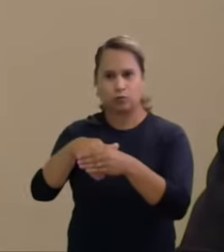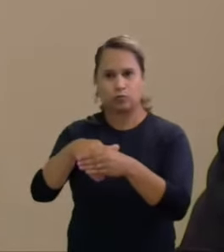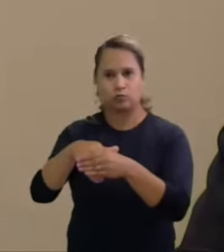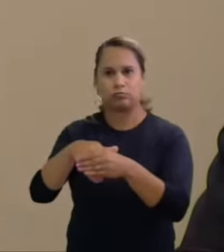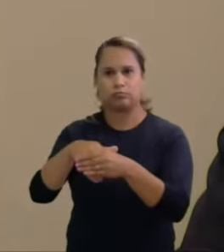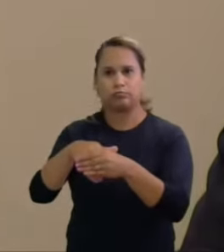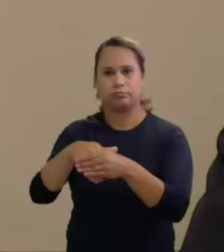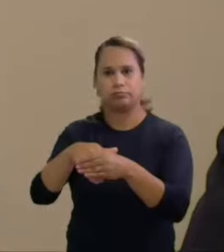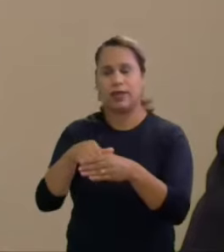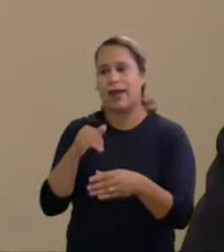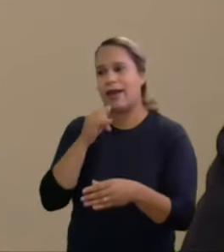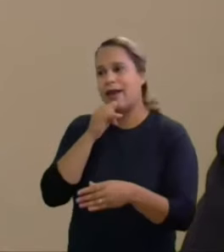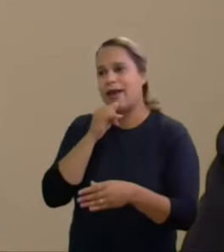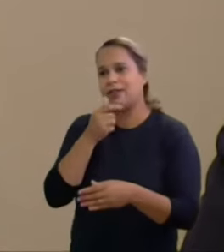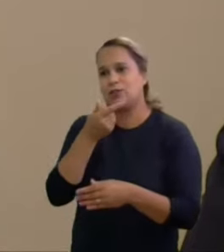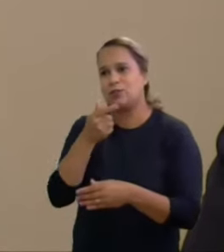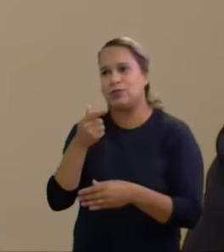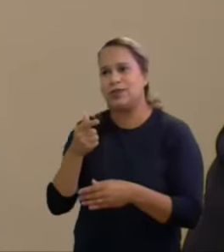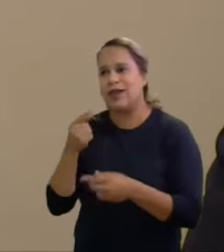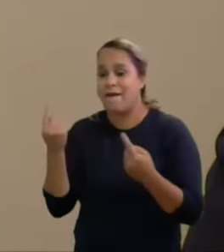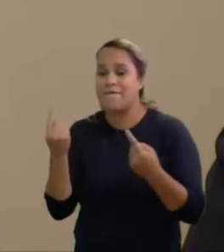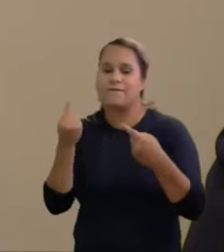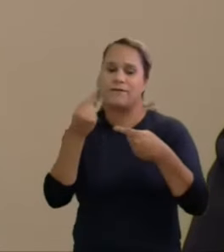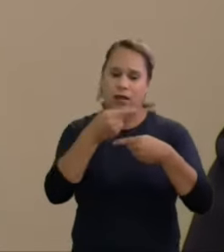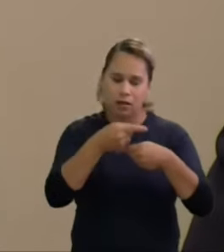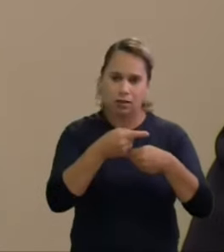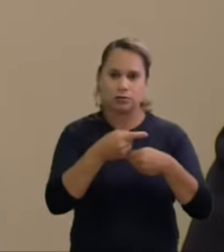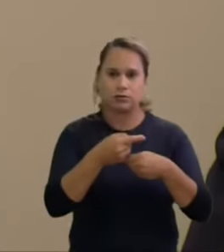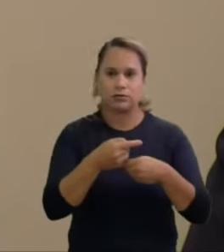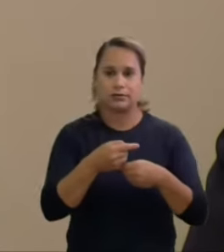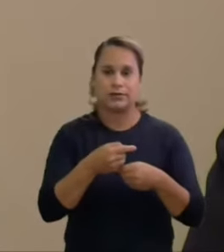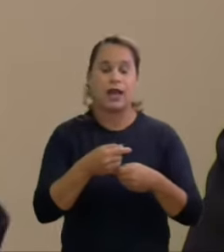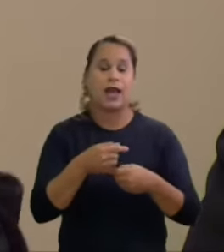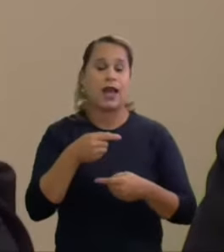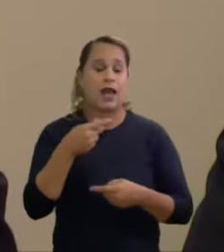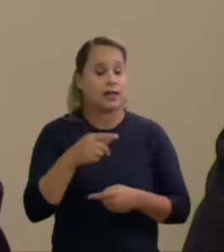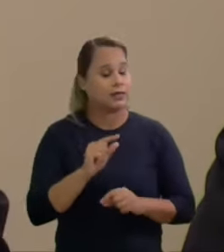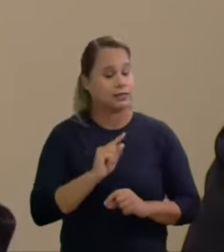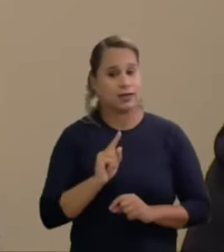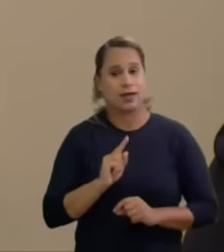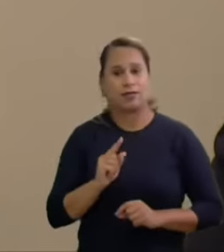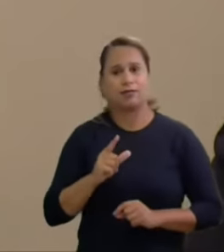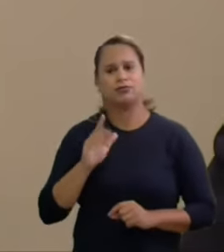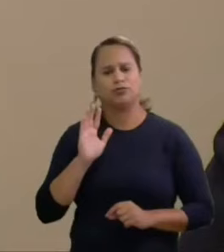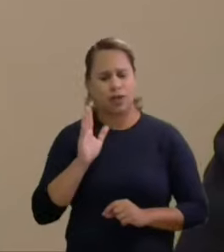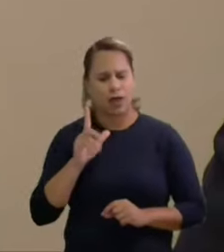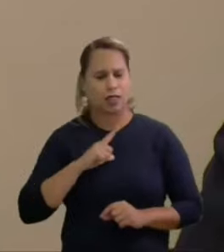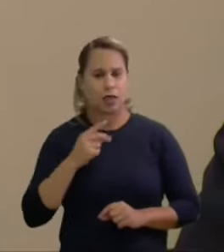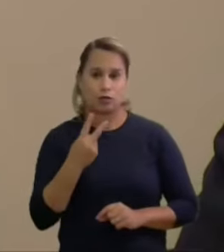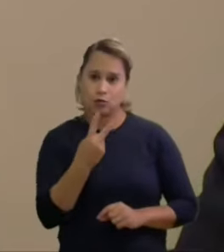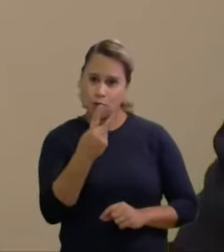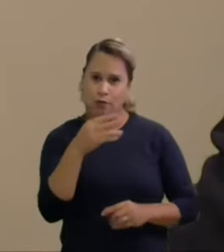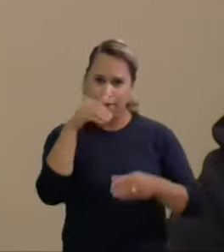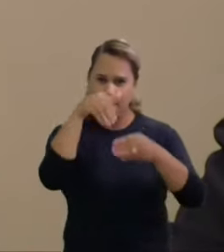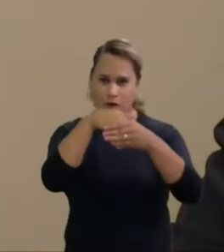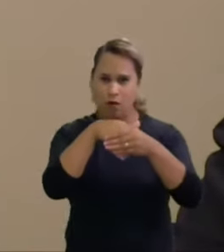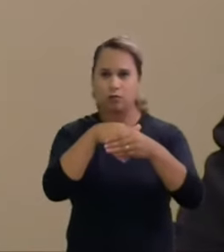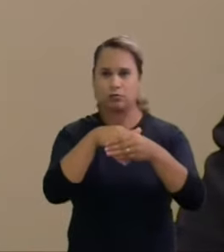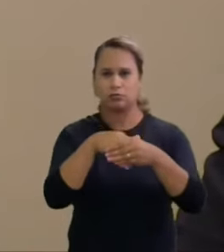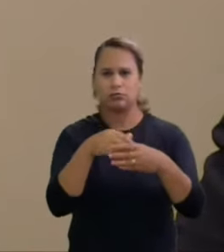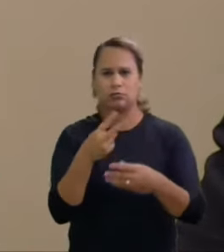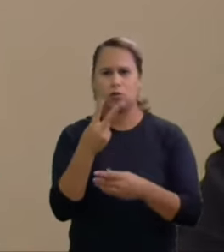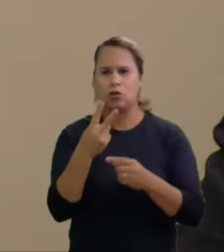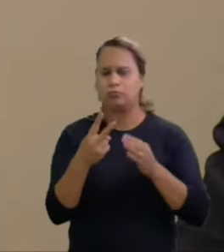ainda não existe a divergência aqui não nesse caso já temos dois votos eu também reputo que esses são os dois únicos